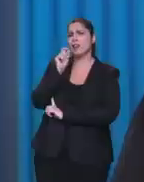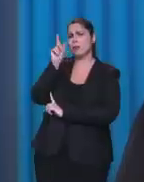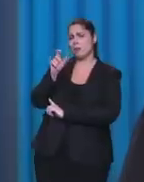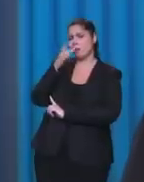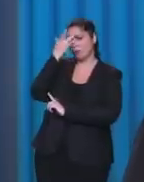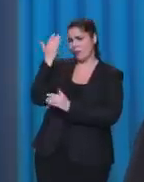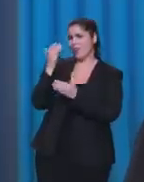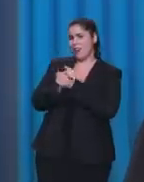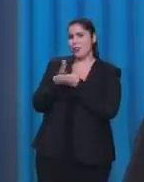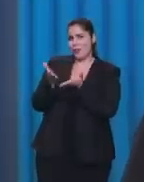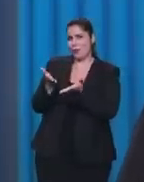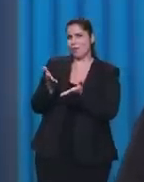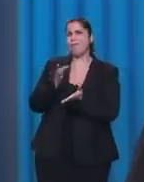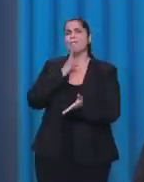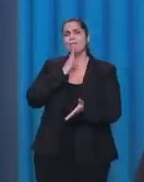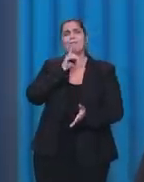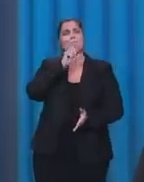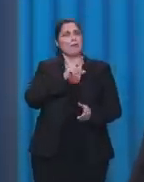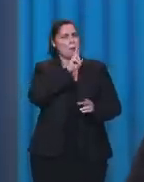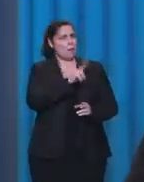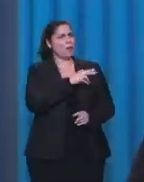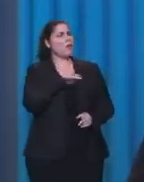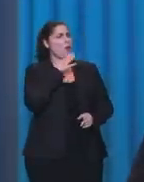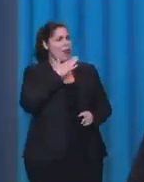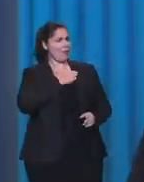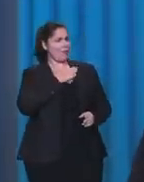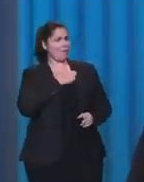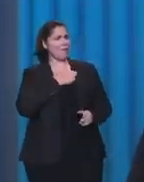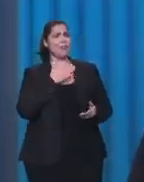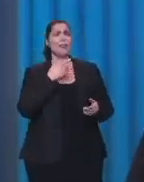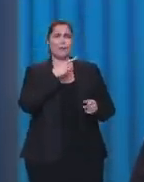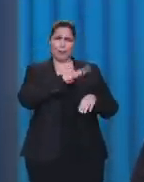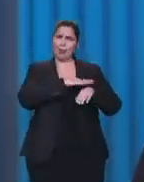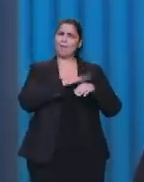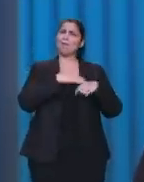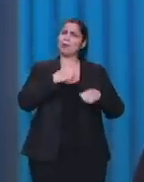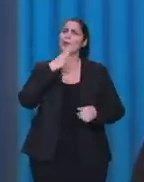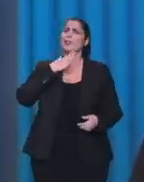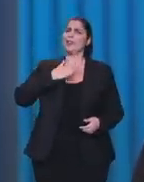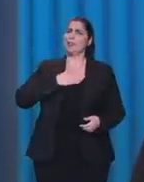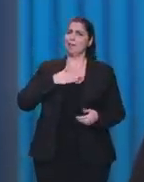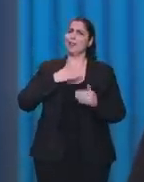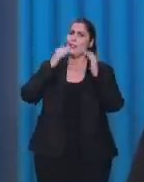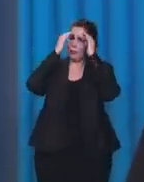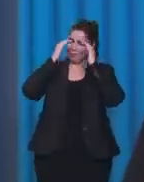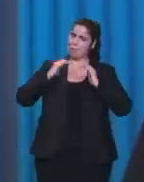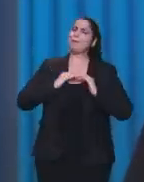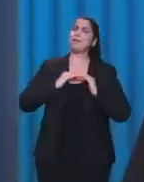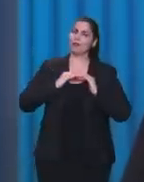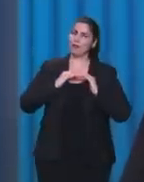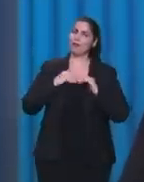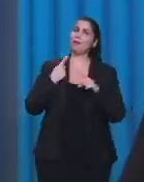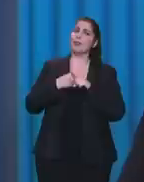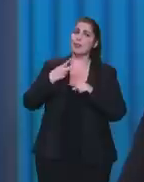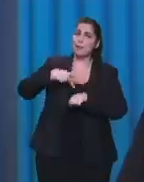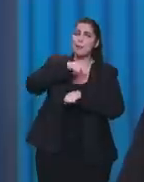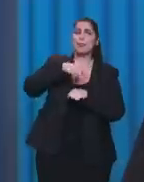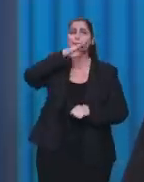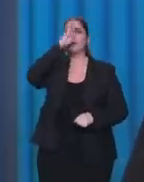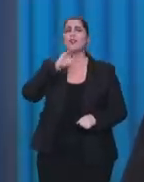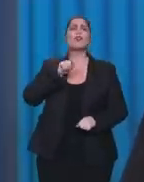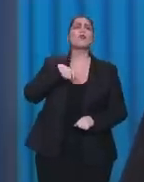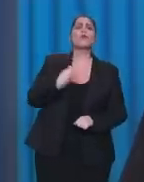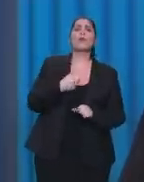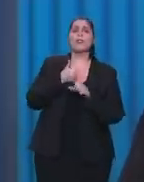tá? Conheço muito bem, ele sabe quem eu sou. Agora a senhora precisava conhecer mais a mim e me respeitar. Porque o país é uma nação cristã